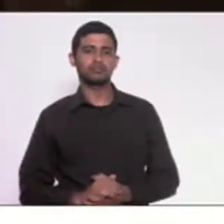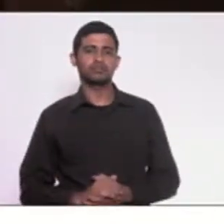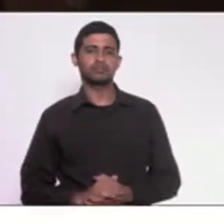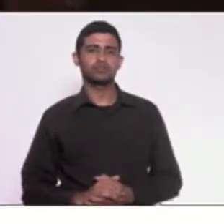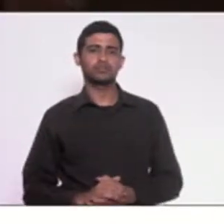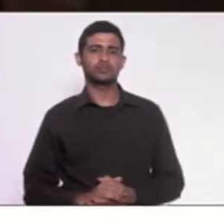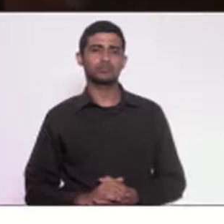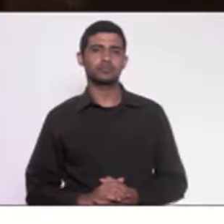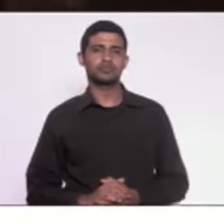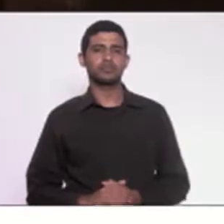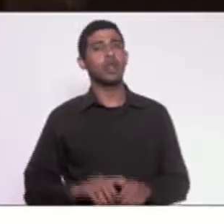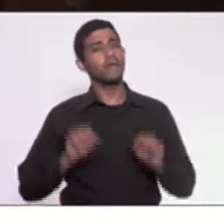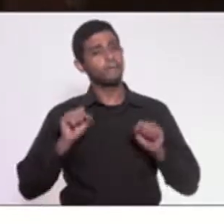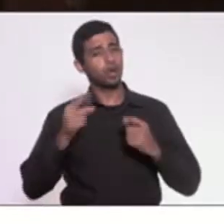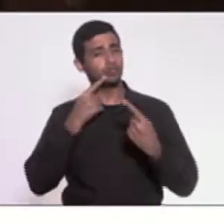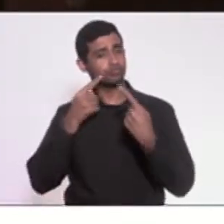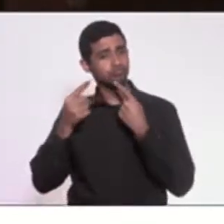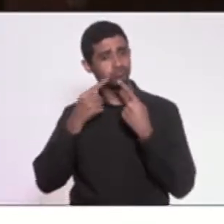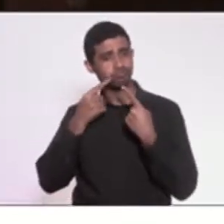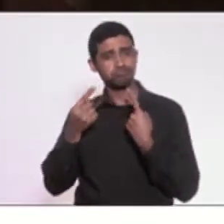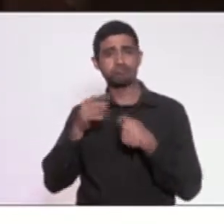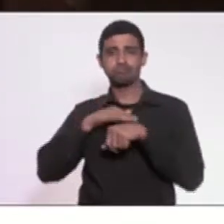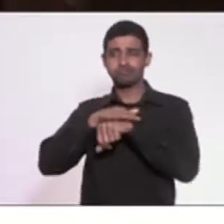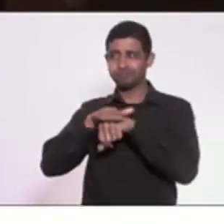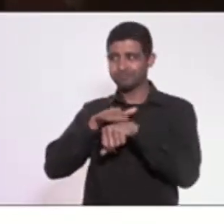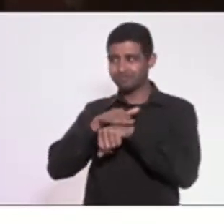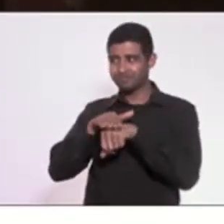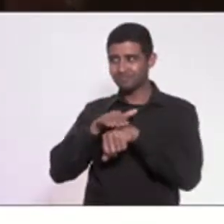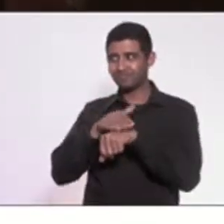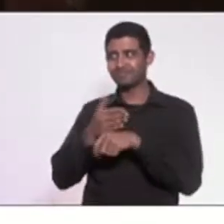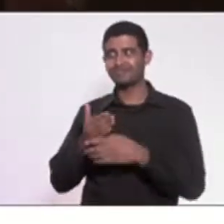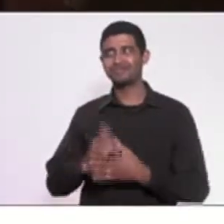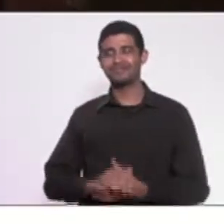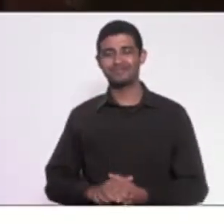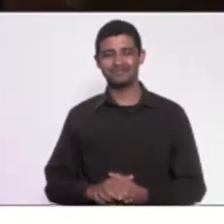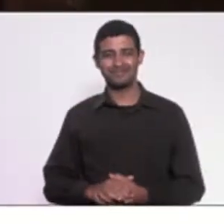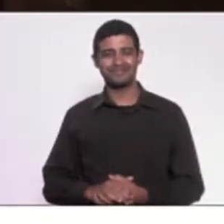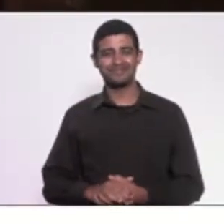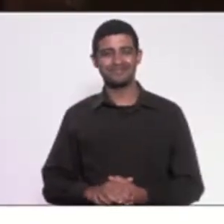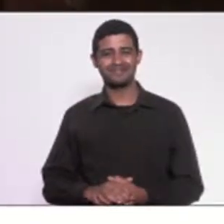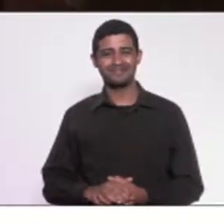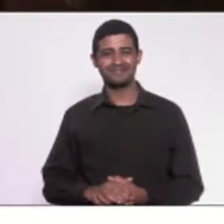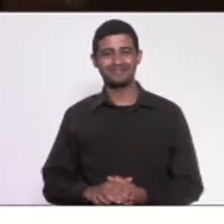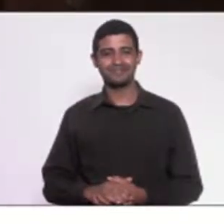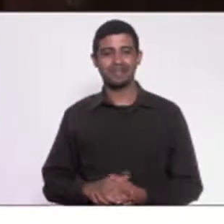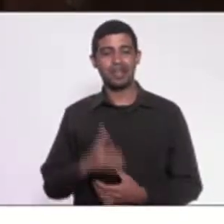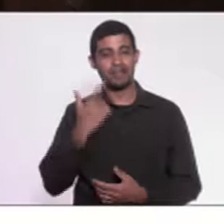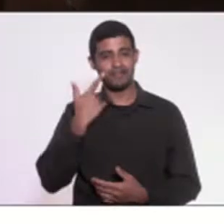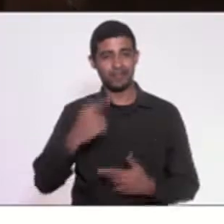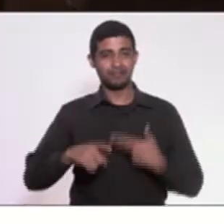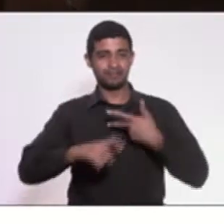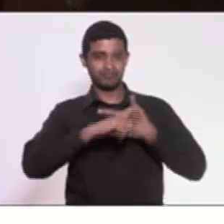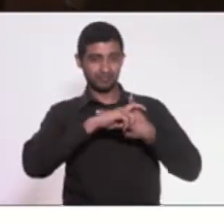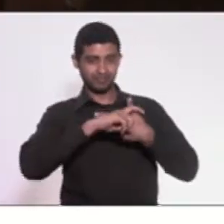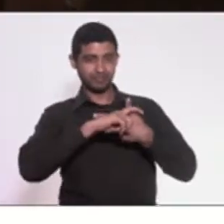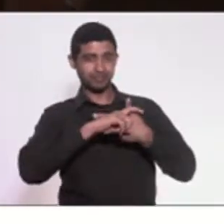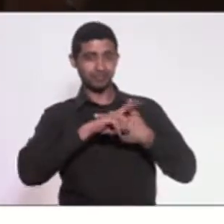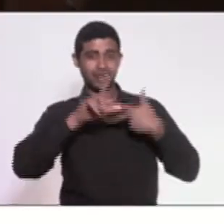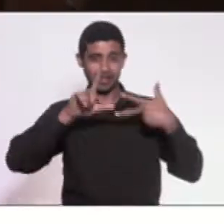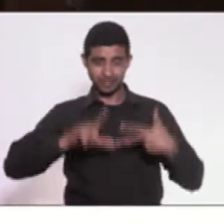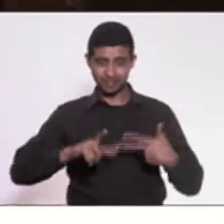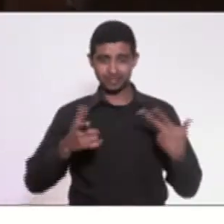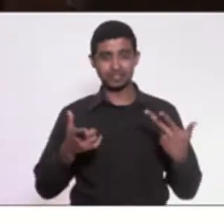do diálogo, da conversa, do entendimento entre Poder Legislativo e Poder Executivo. Seja através